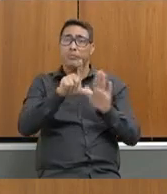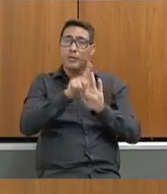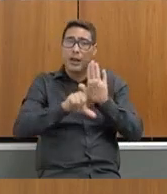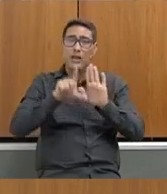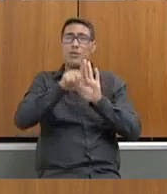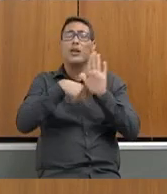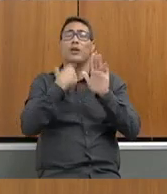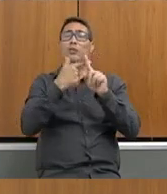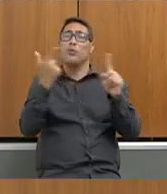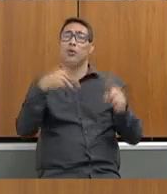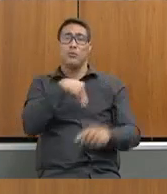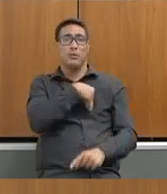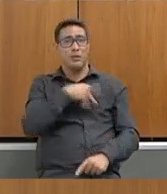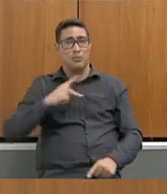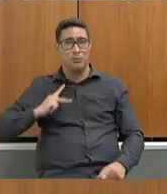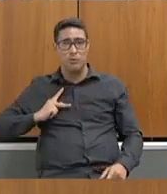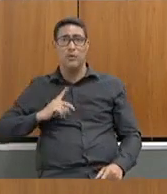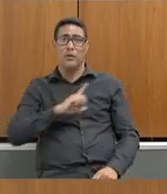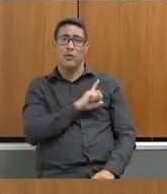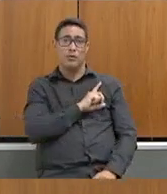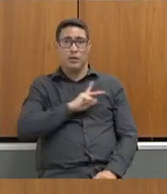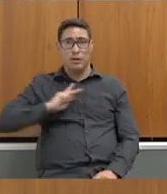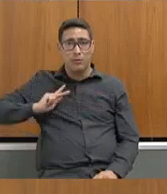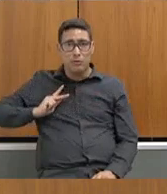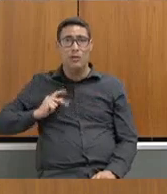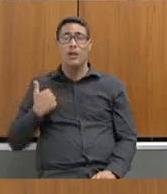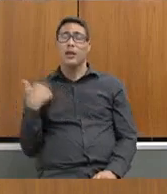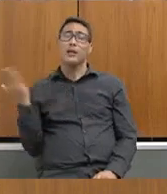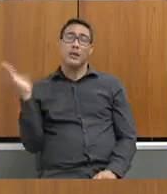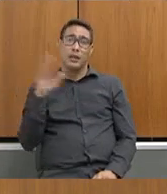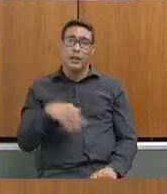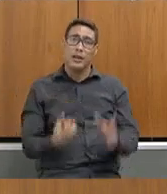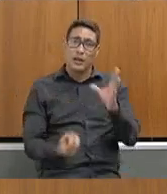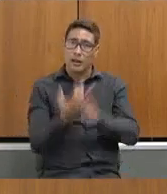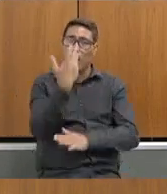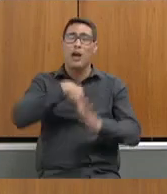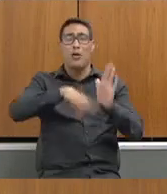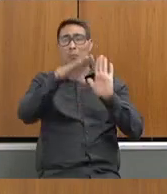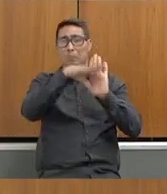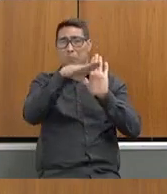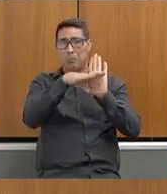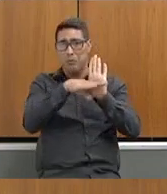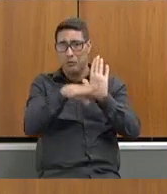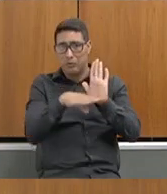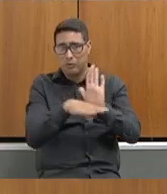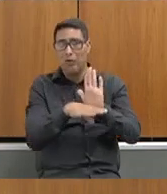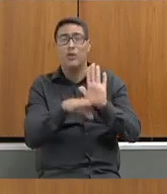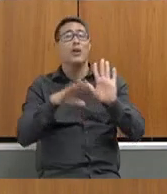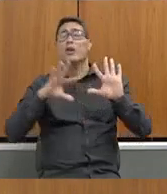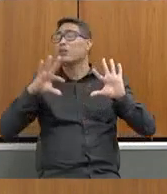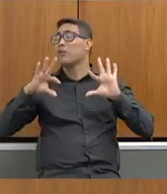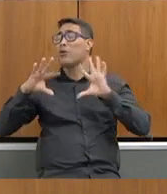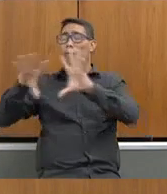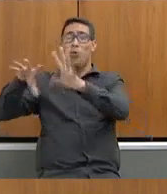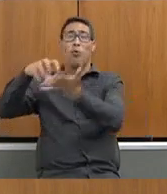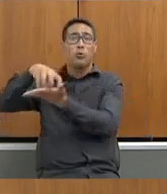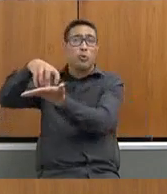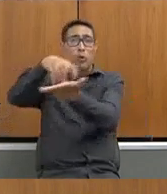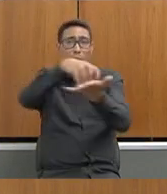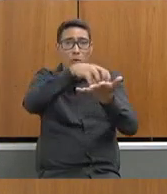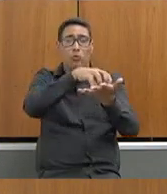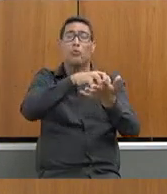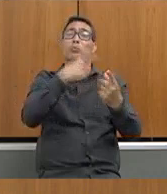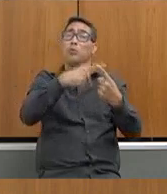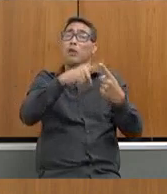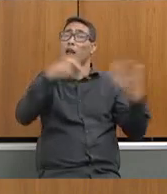Ministério Público, Defensoria Pública e a gente criar protocolos bem robustos que envolvam outros órgãos porque a situação ela é